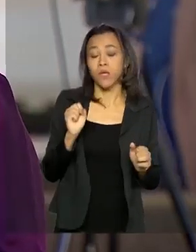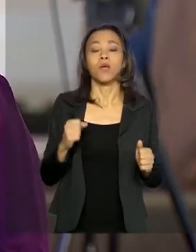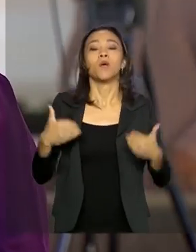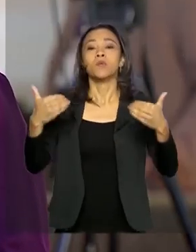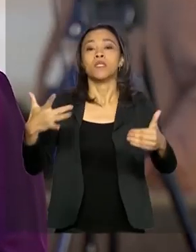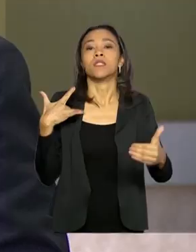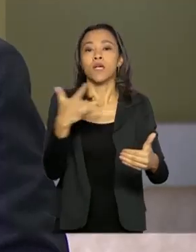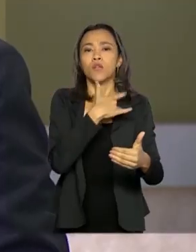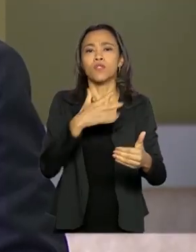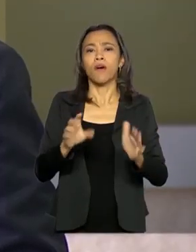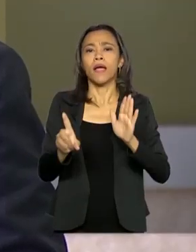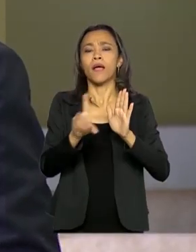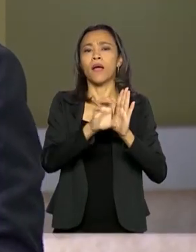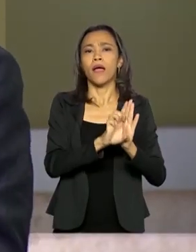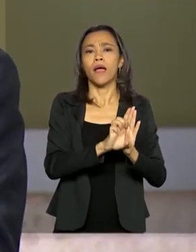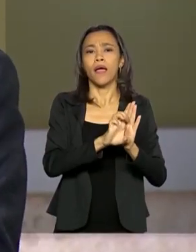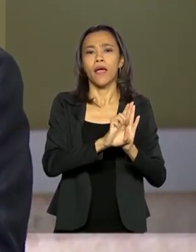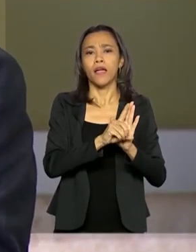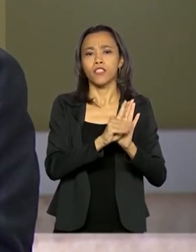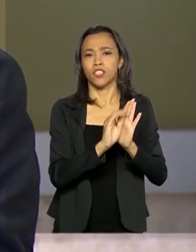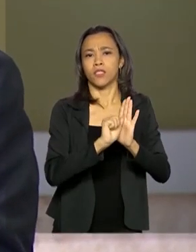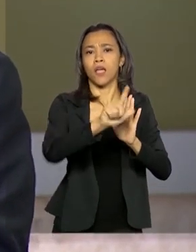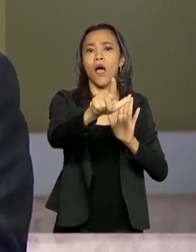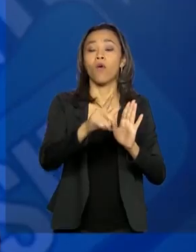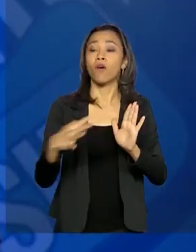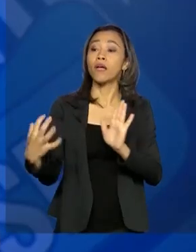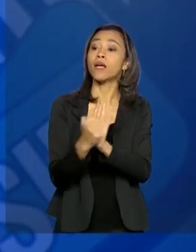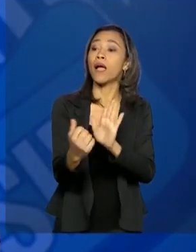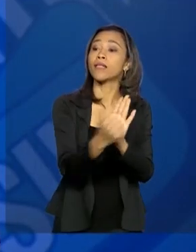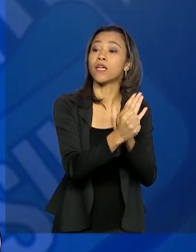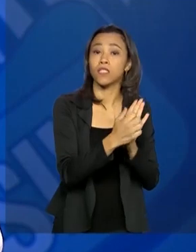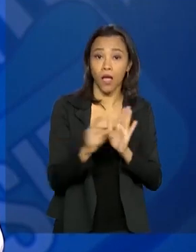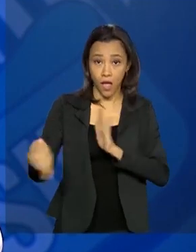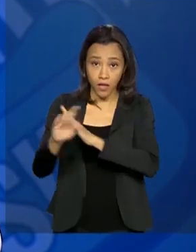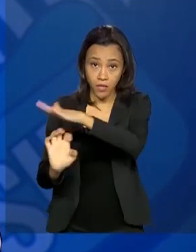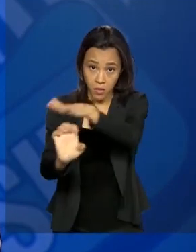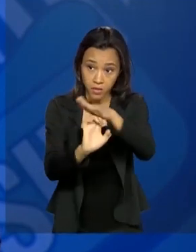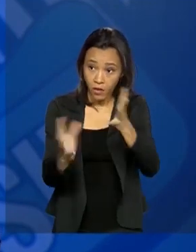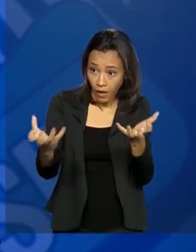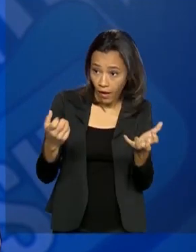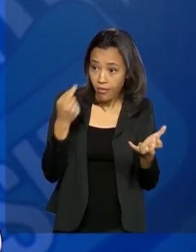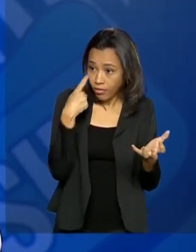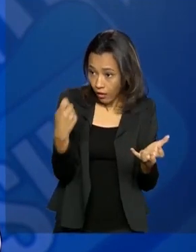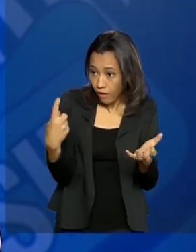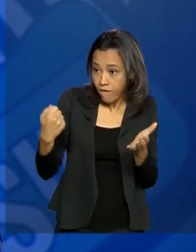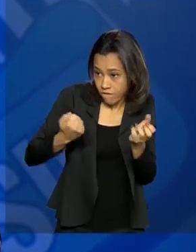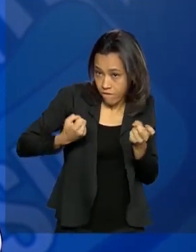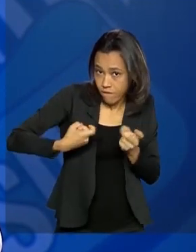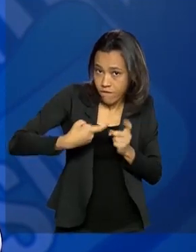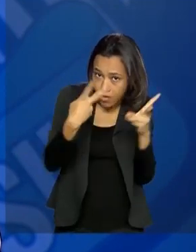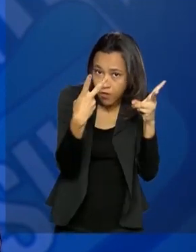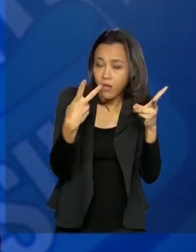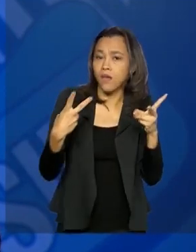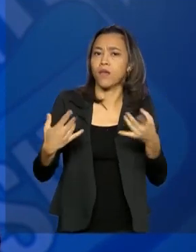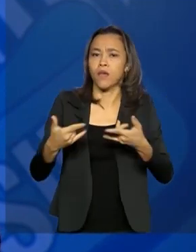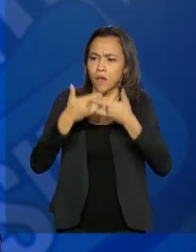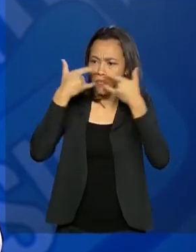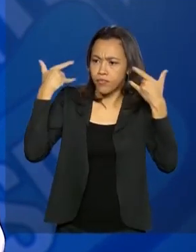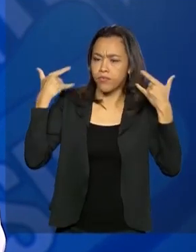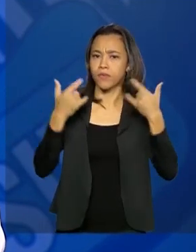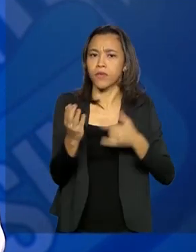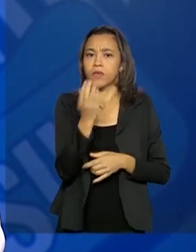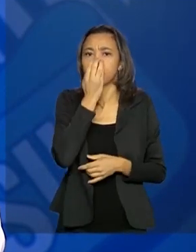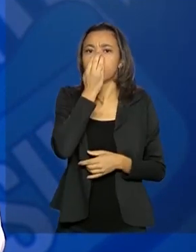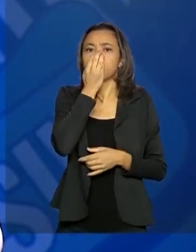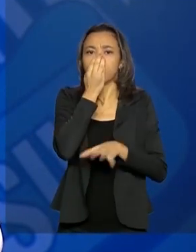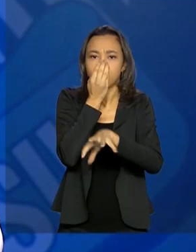edital que vai cadastrar as empresas que tenham interesse em vender ao governo equipamentos de proteção individual e respiradores.